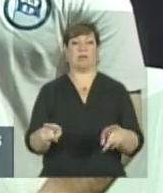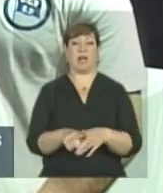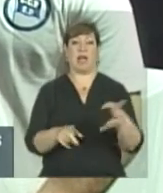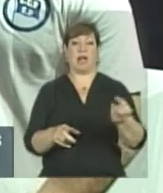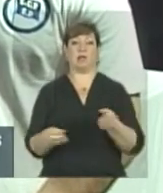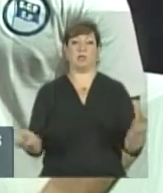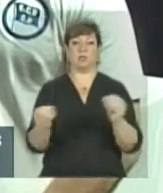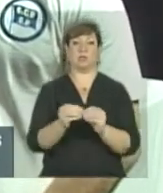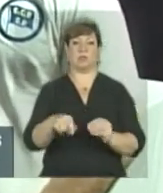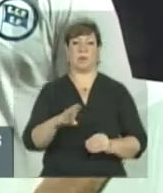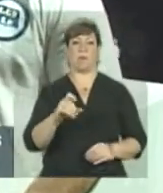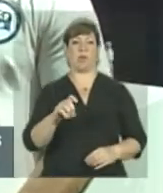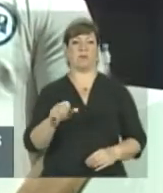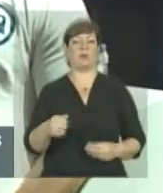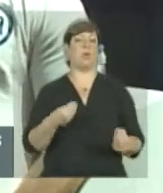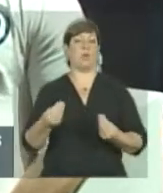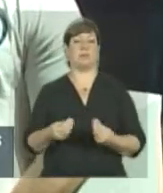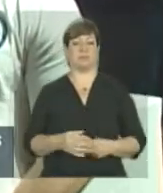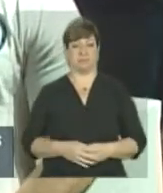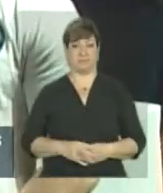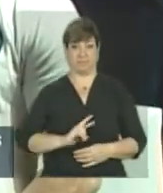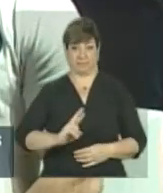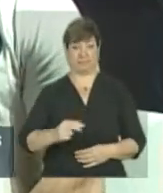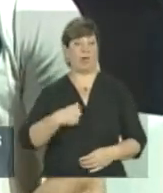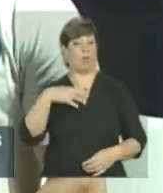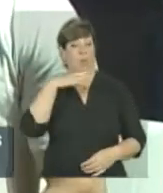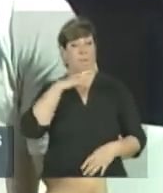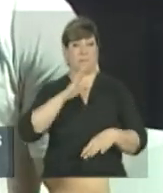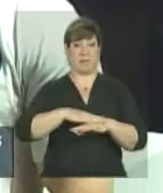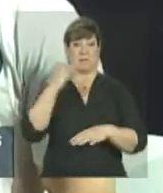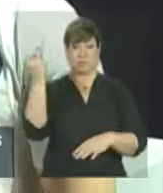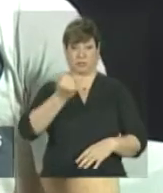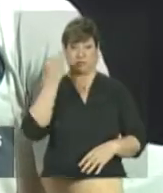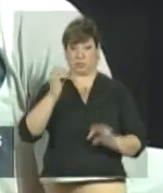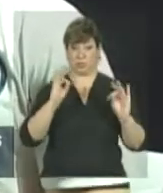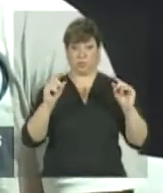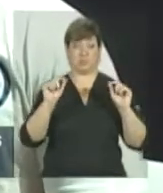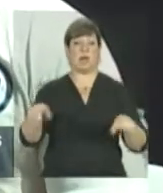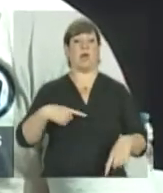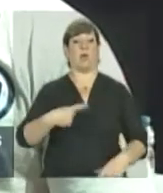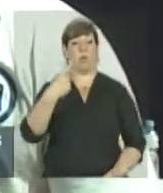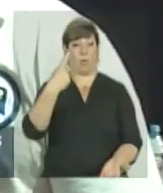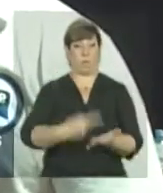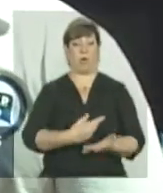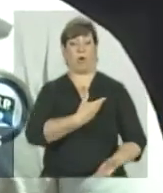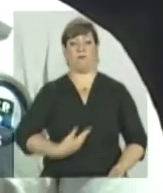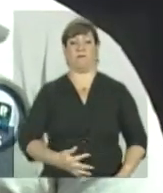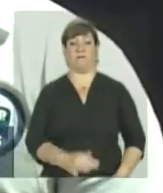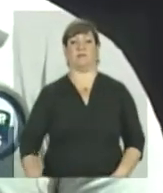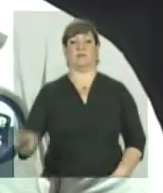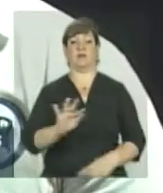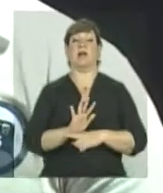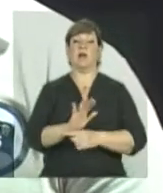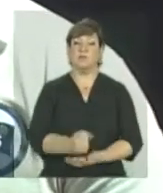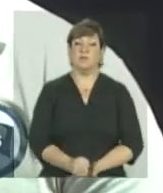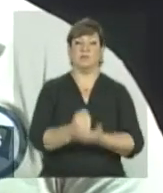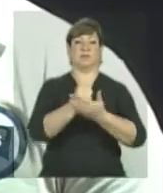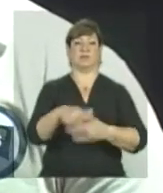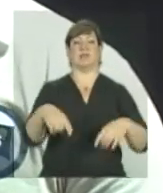beneficiado pelo Bolsa Atleta? Acho que o mais importante de tudo é o compromisso do governo federal em apoio ao esporte.